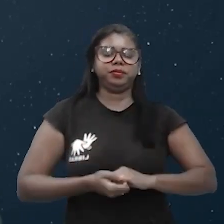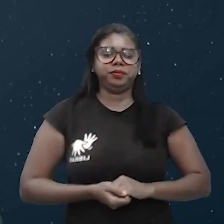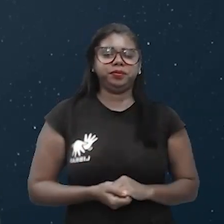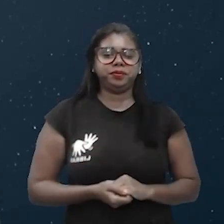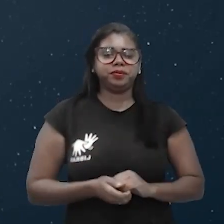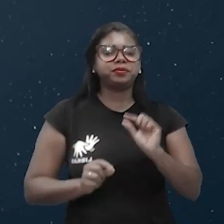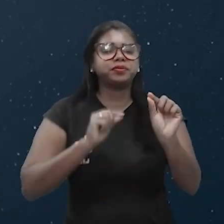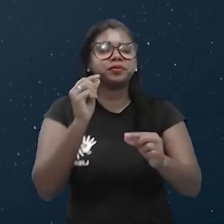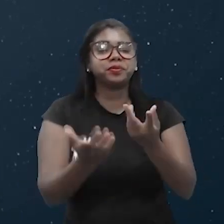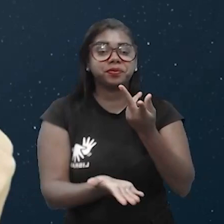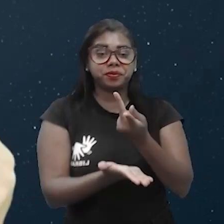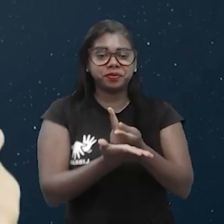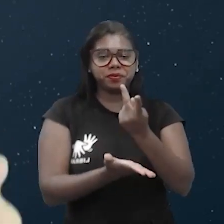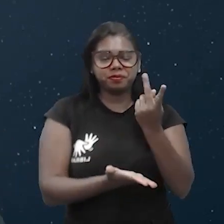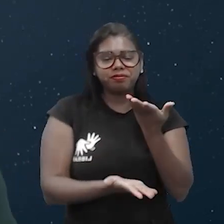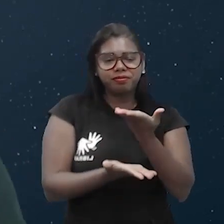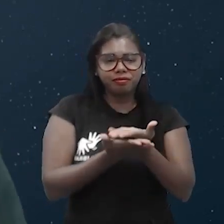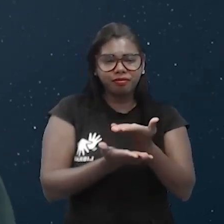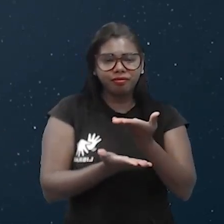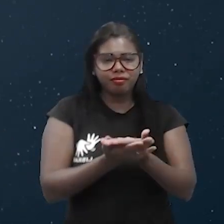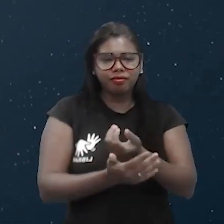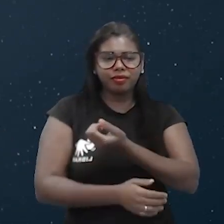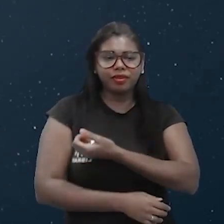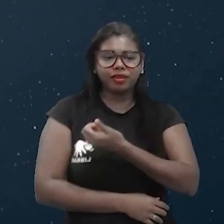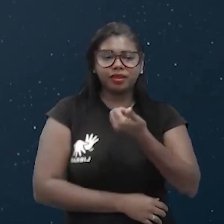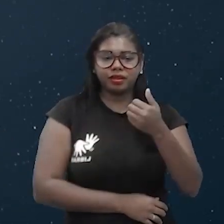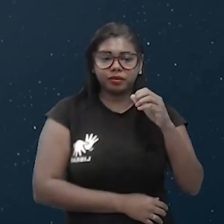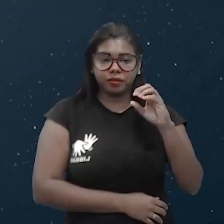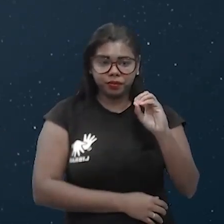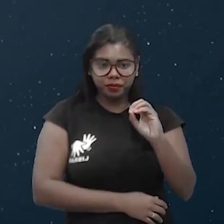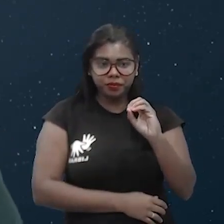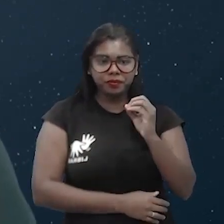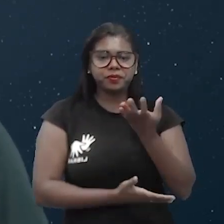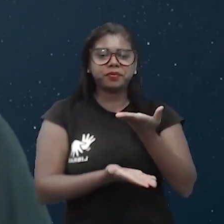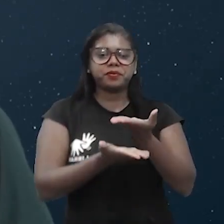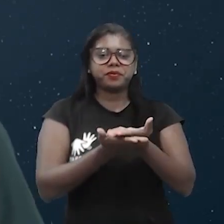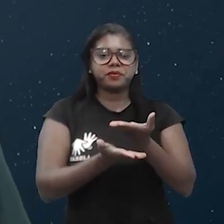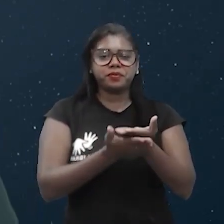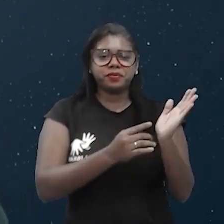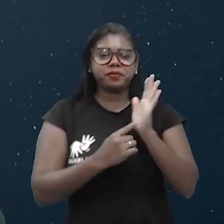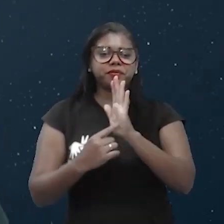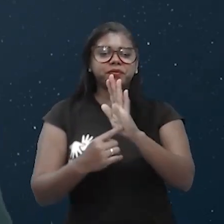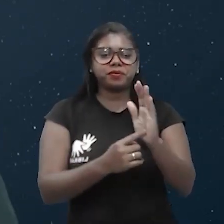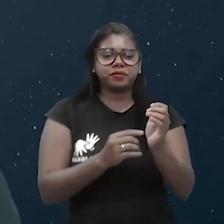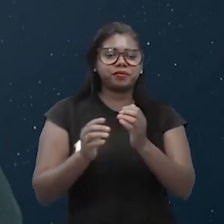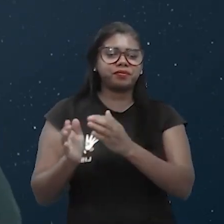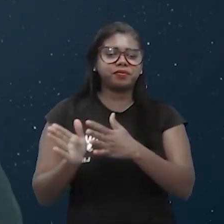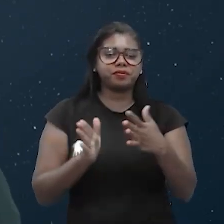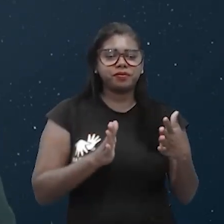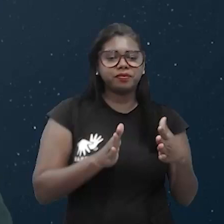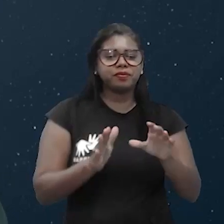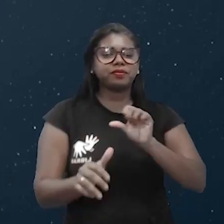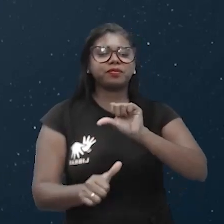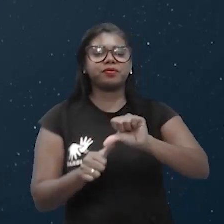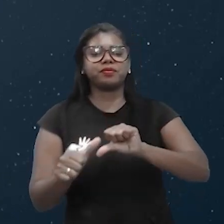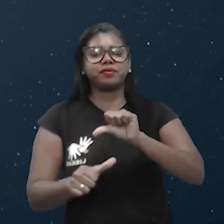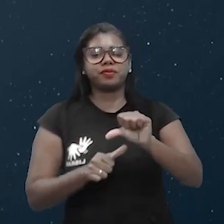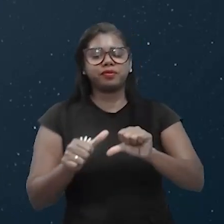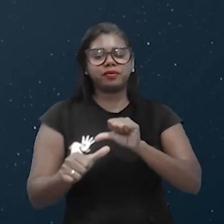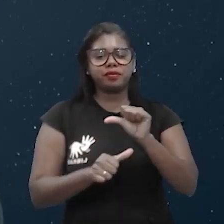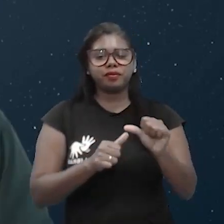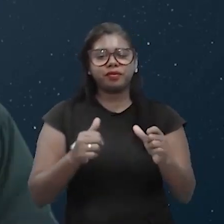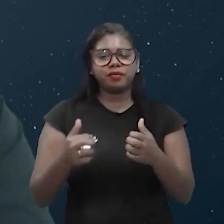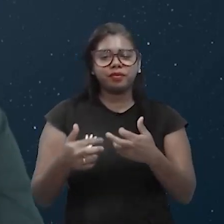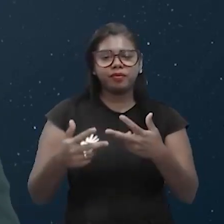é que como nós estudamos na aula de número 10, que foi o estudo dos gases, que nesse processo de transformação, algumas